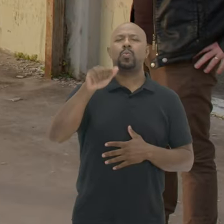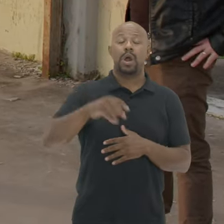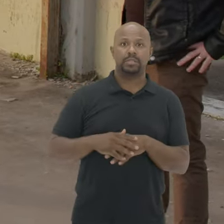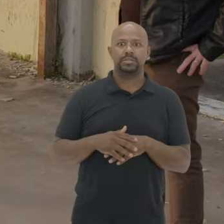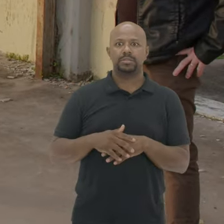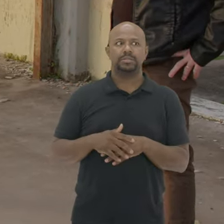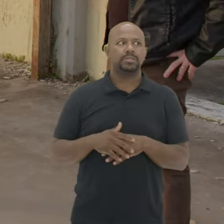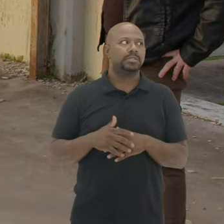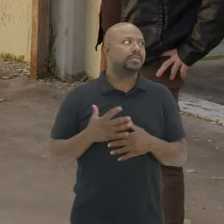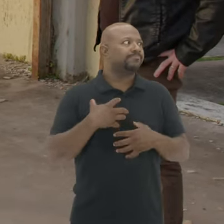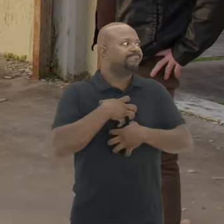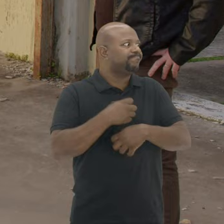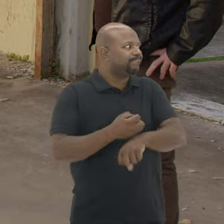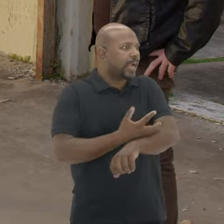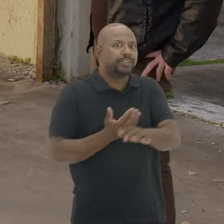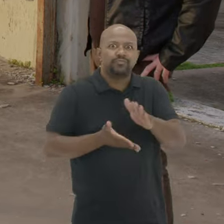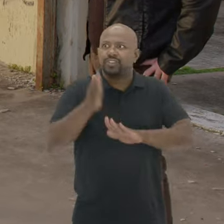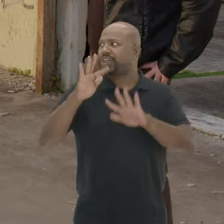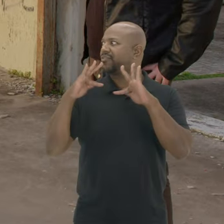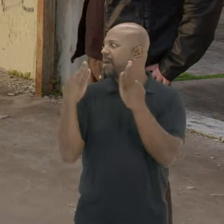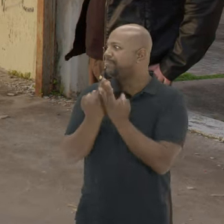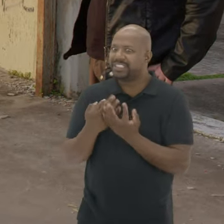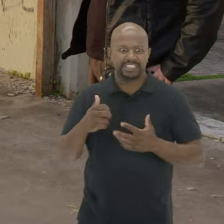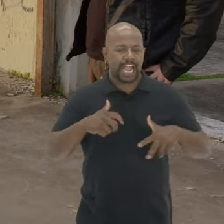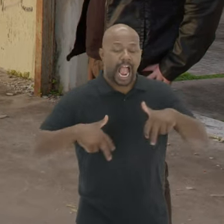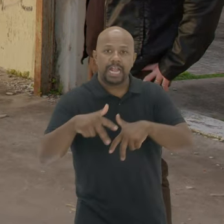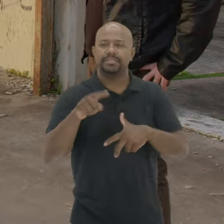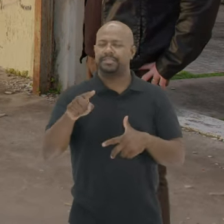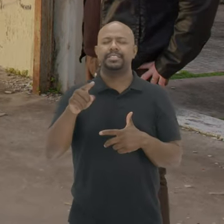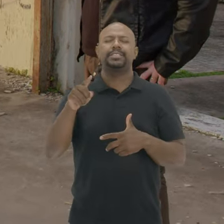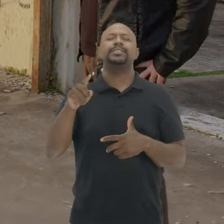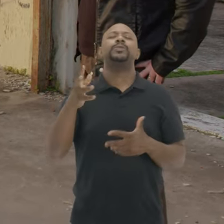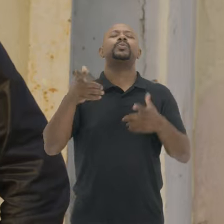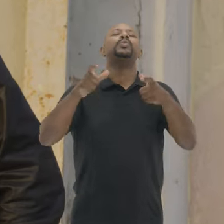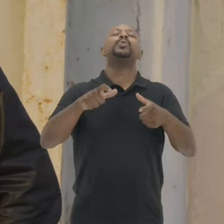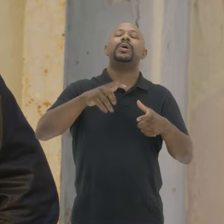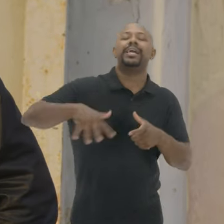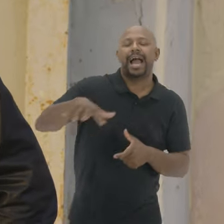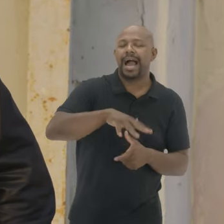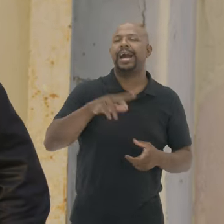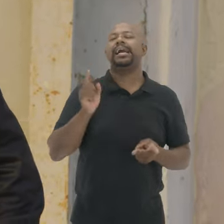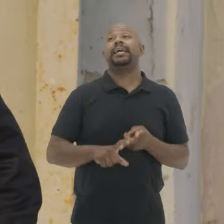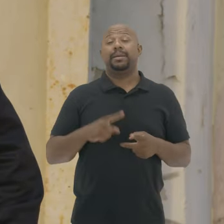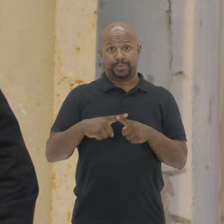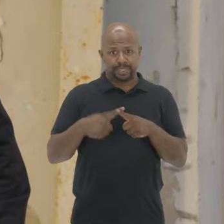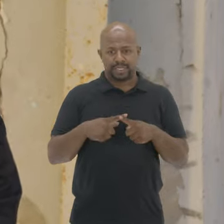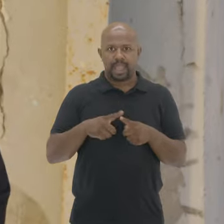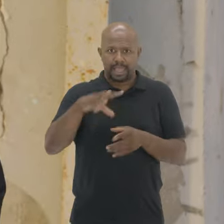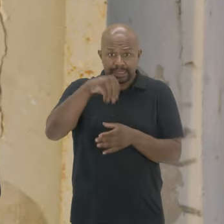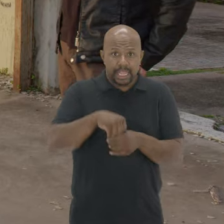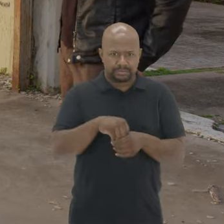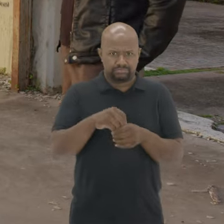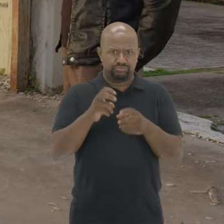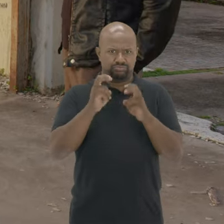esse lugar aqui me traz toda uma emoção assim De viajar com toda a família Daquele cenário Do lugar que era Porque